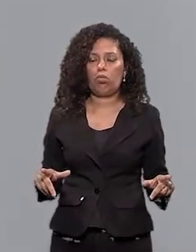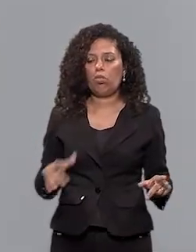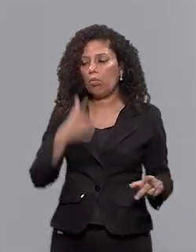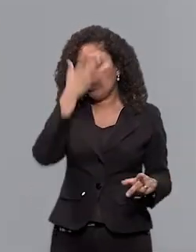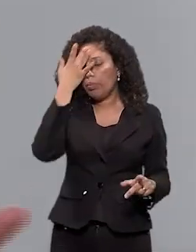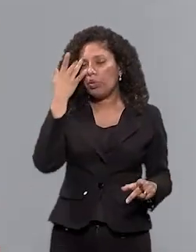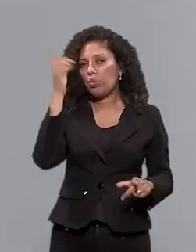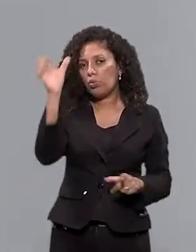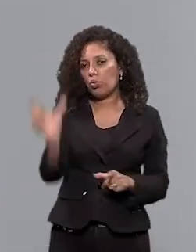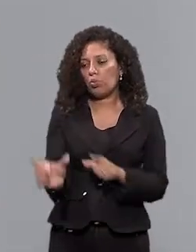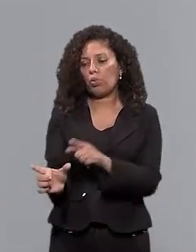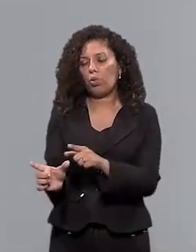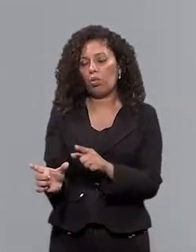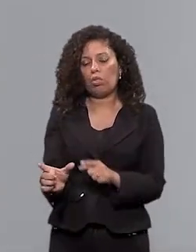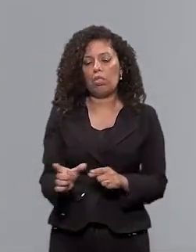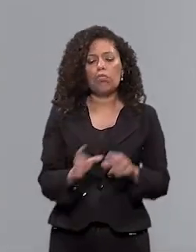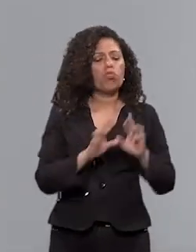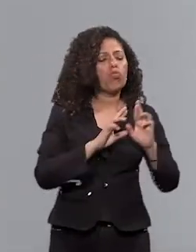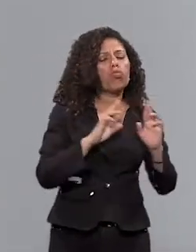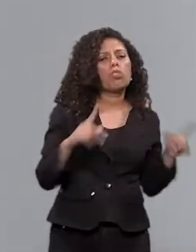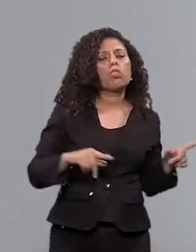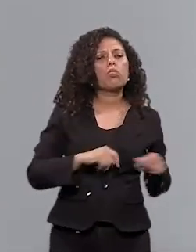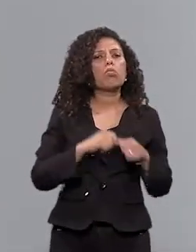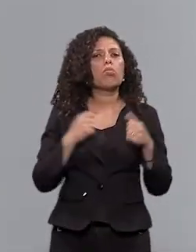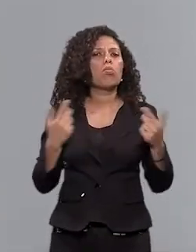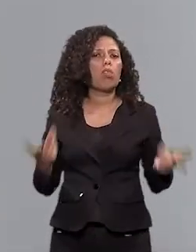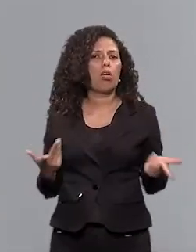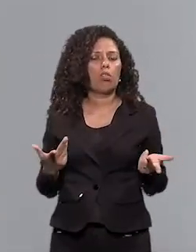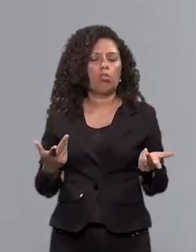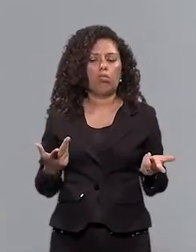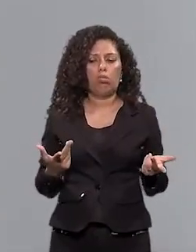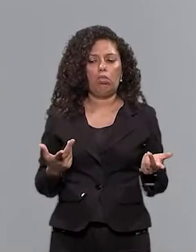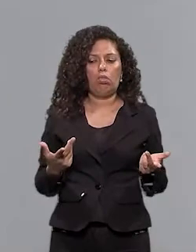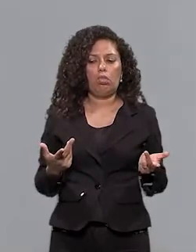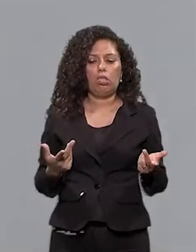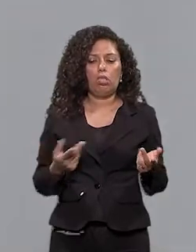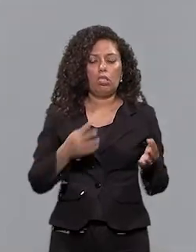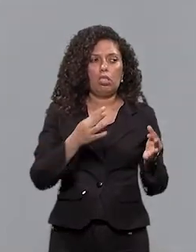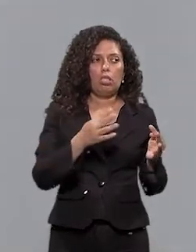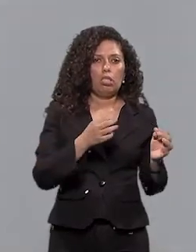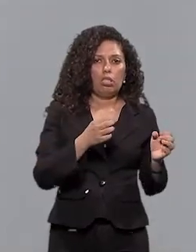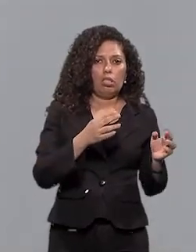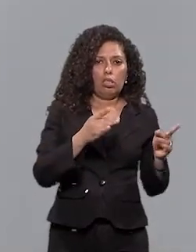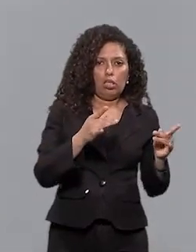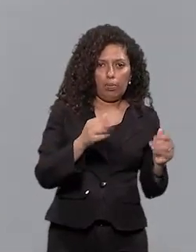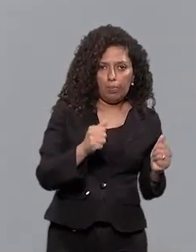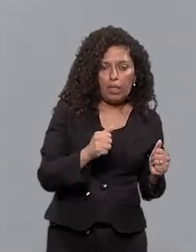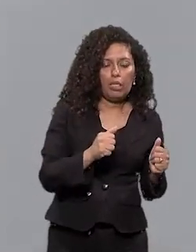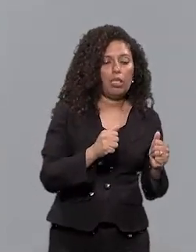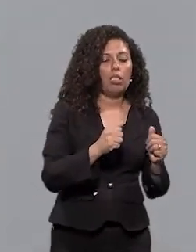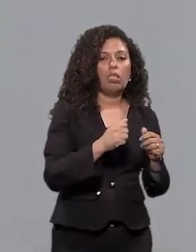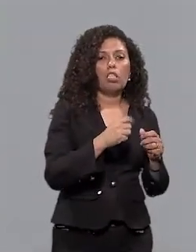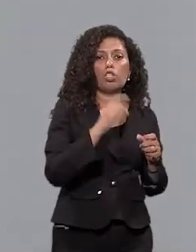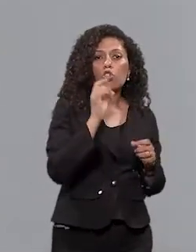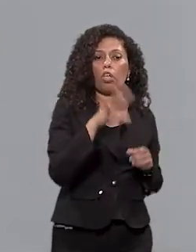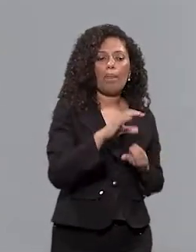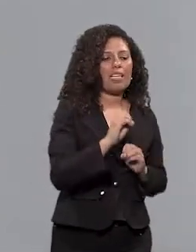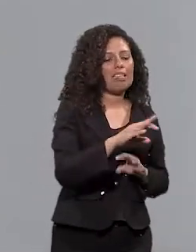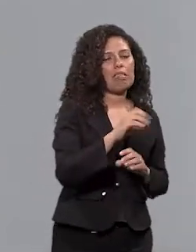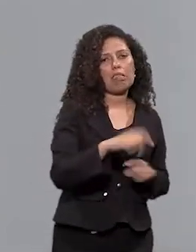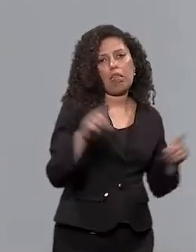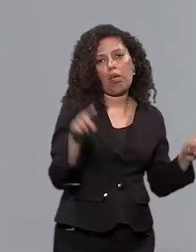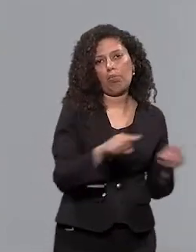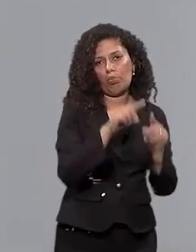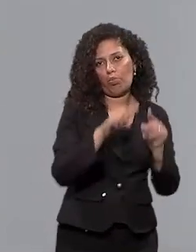qual a diferença de uma terapia? Ali o objetivo é o ensino da música Só que